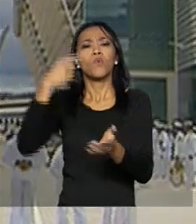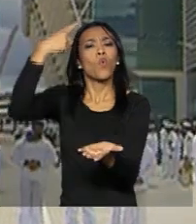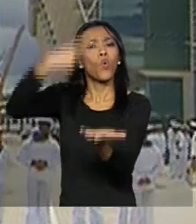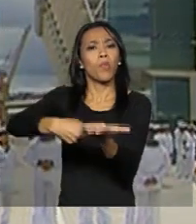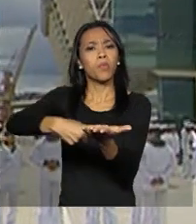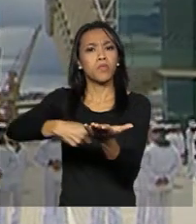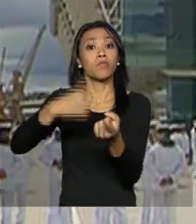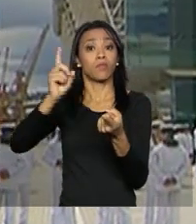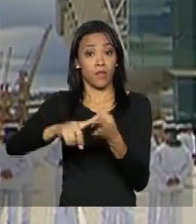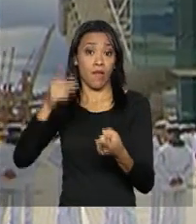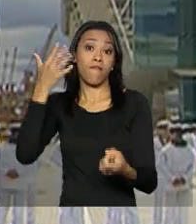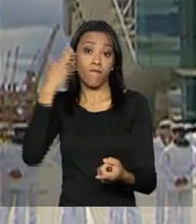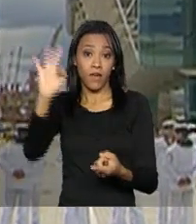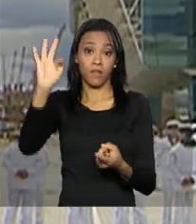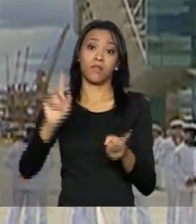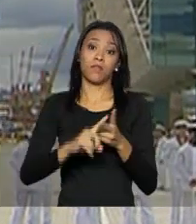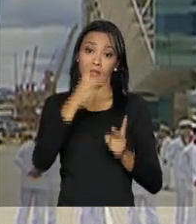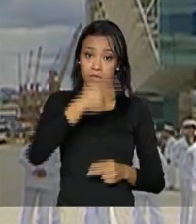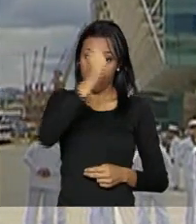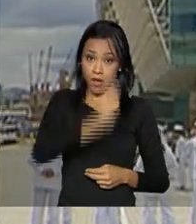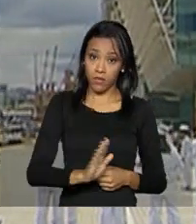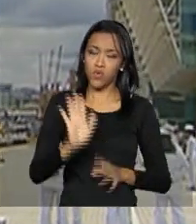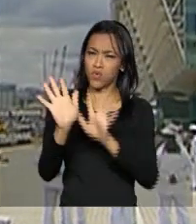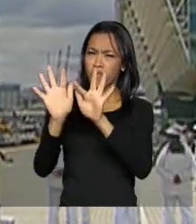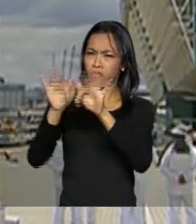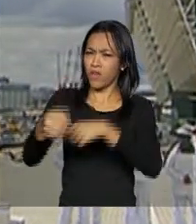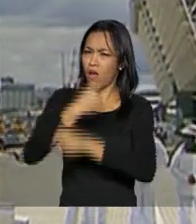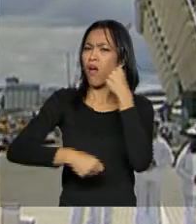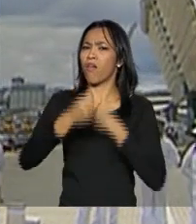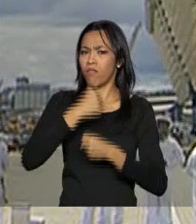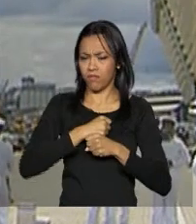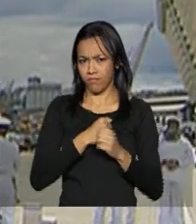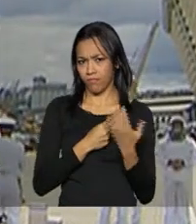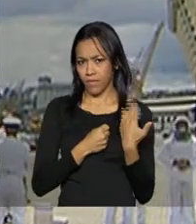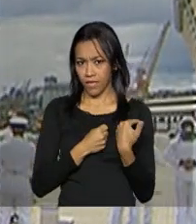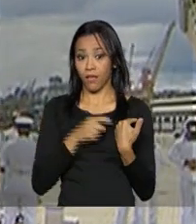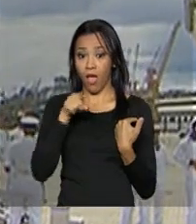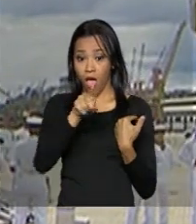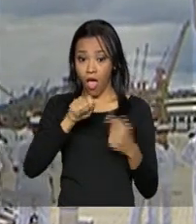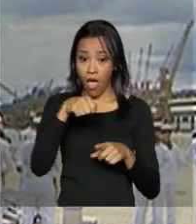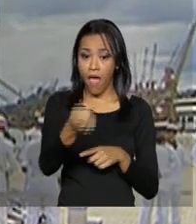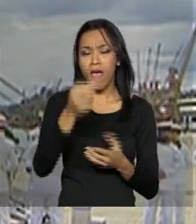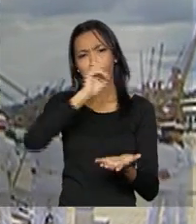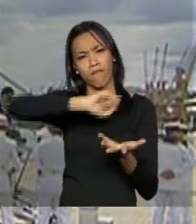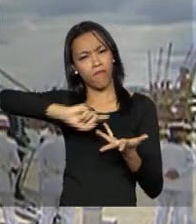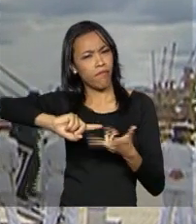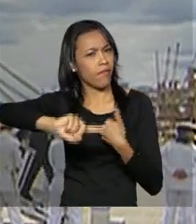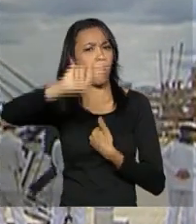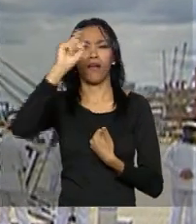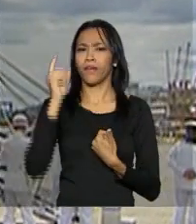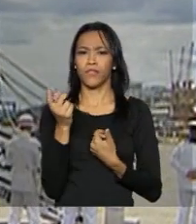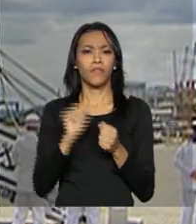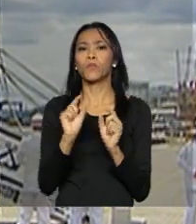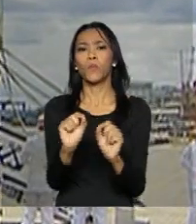entre o governo francês e o governo do Brasil no final do ano passado. Ele é chamado de multipropósito, pois ele tem várias